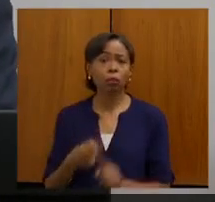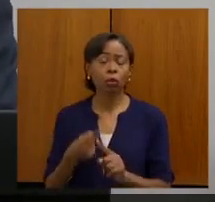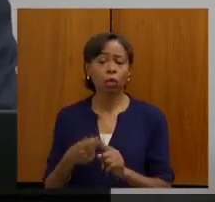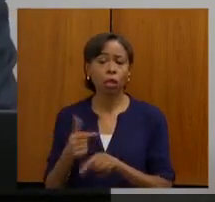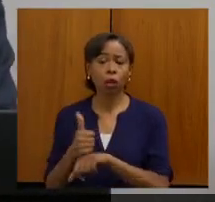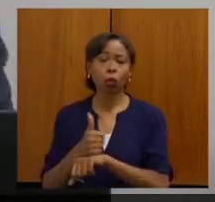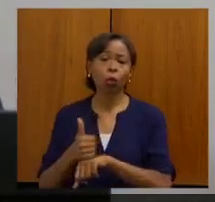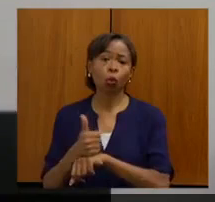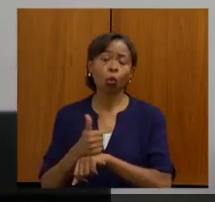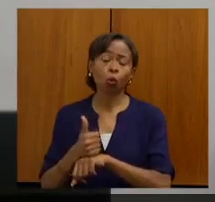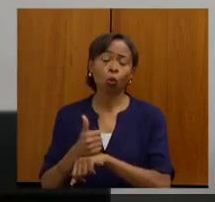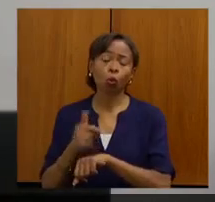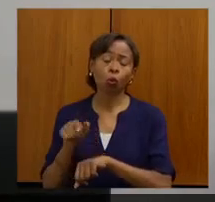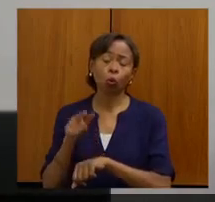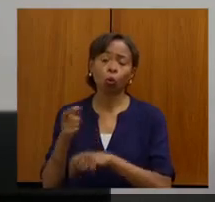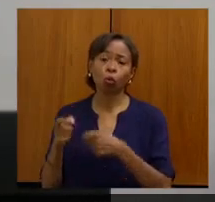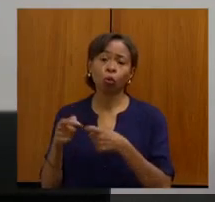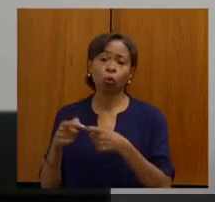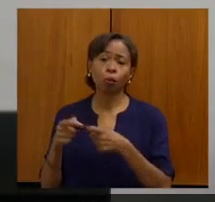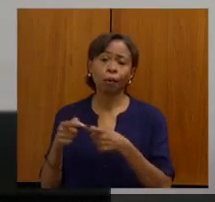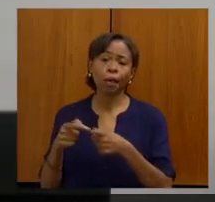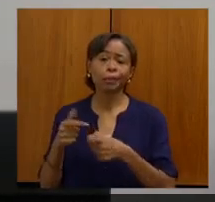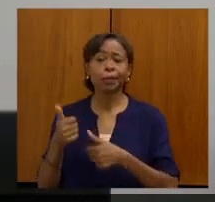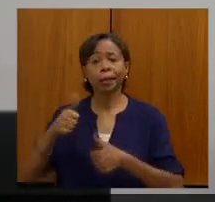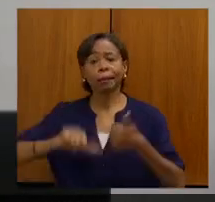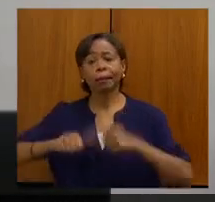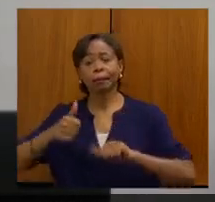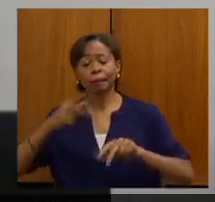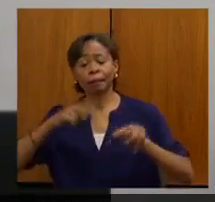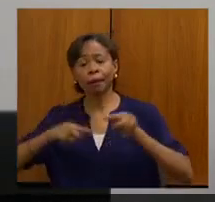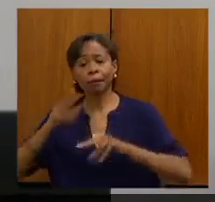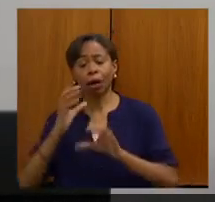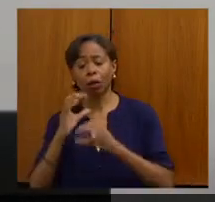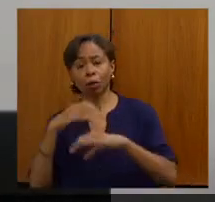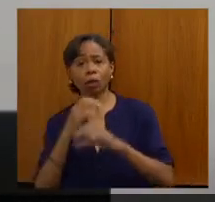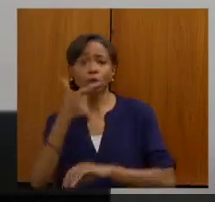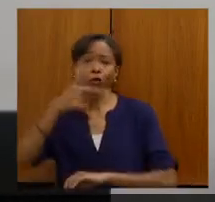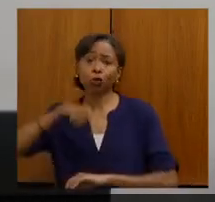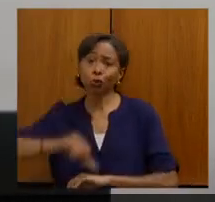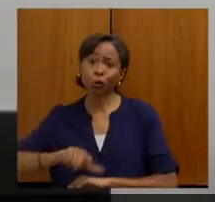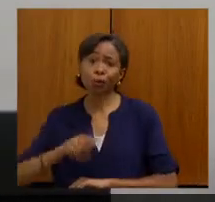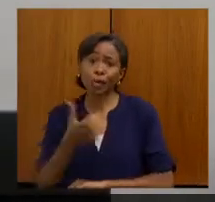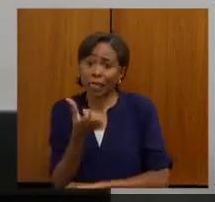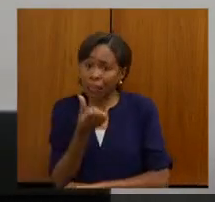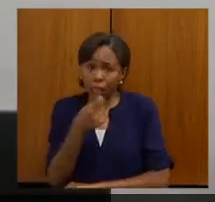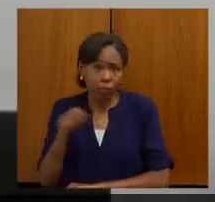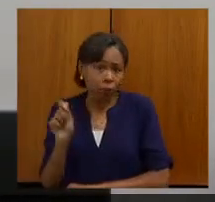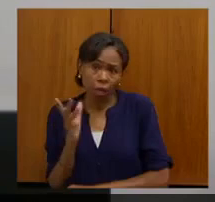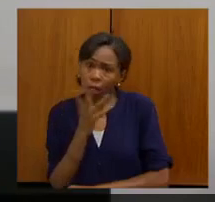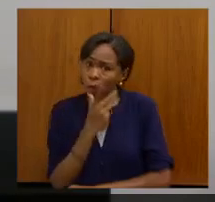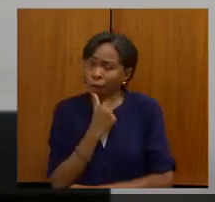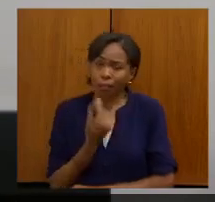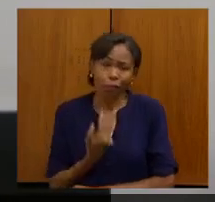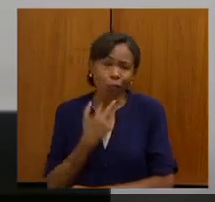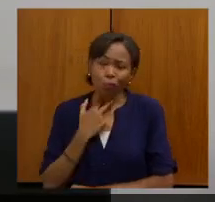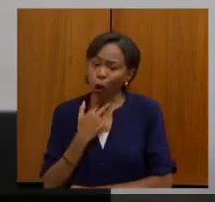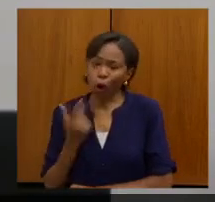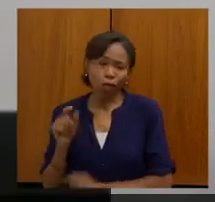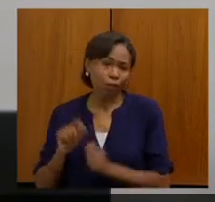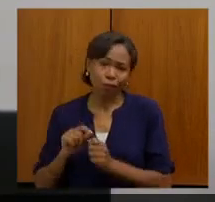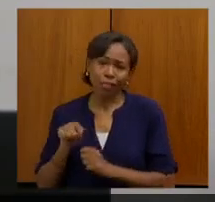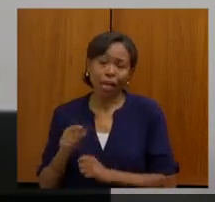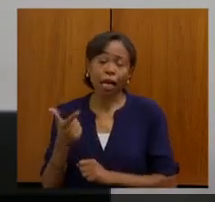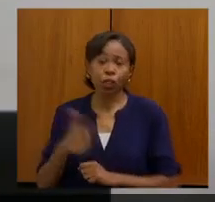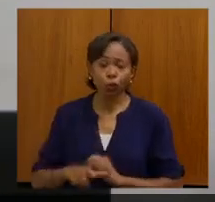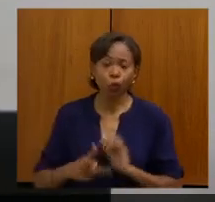reavaliar ele, não vai operar com seis meses de exames anteriores, vai refazer o exame e vai ver que o paciente não vai ter mais